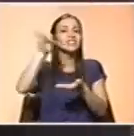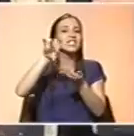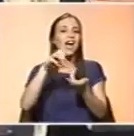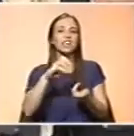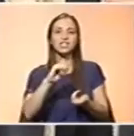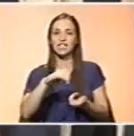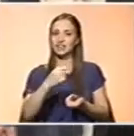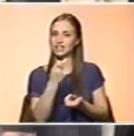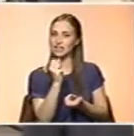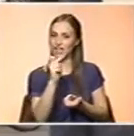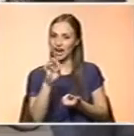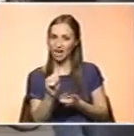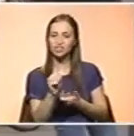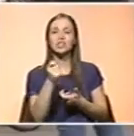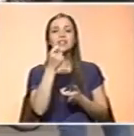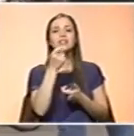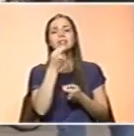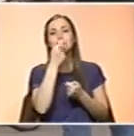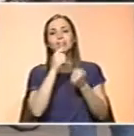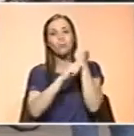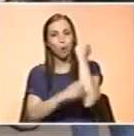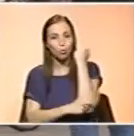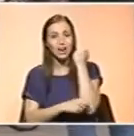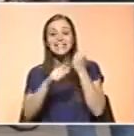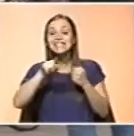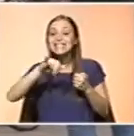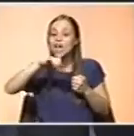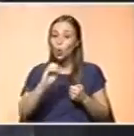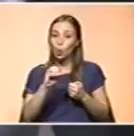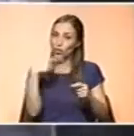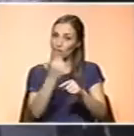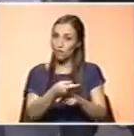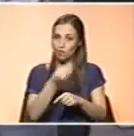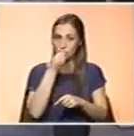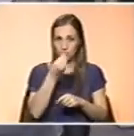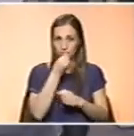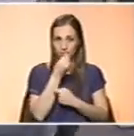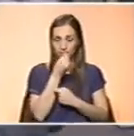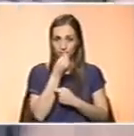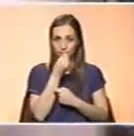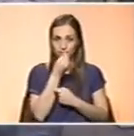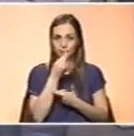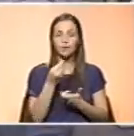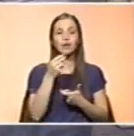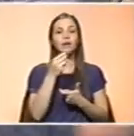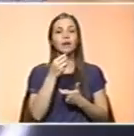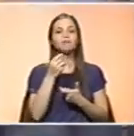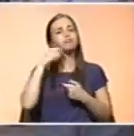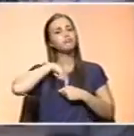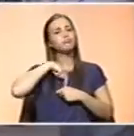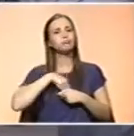sementes de abóbora, o zinco também deverá ser introduzido na alimentação. Entra na composição das enzimas do corpo,